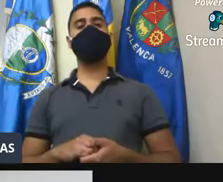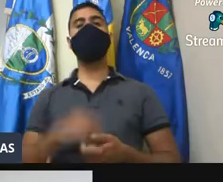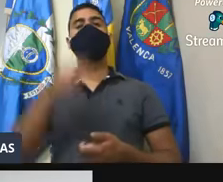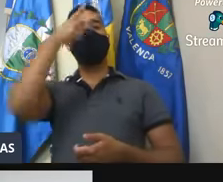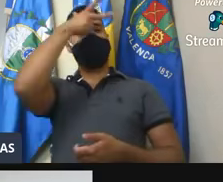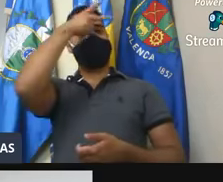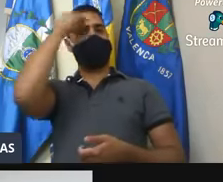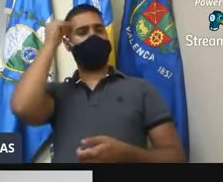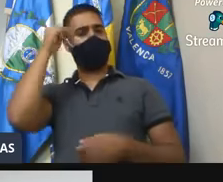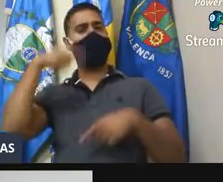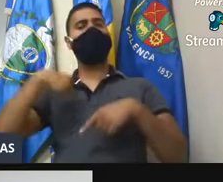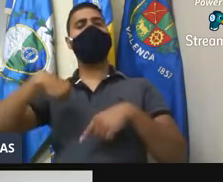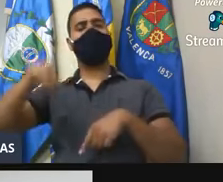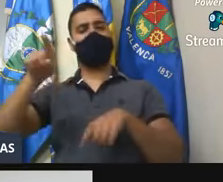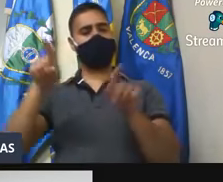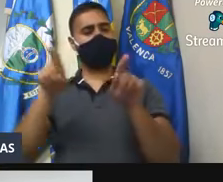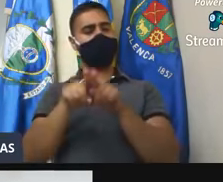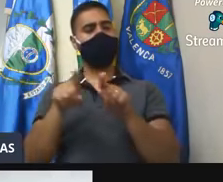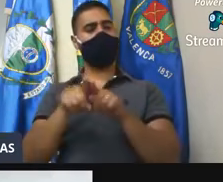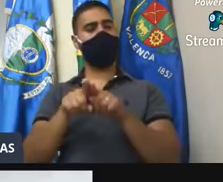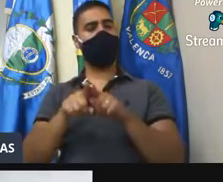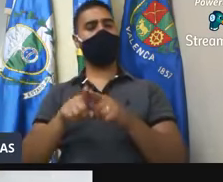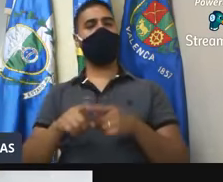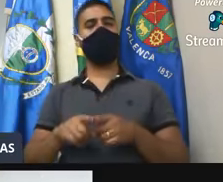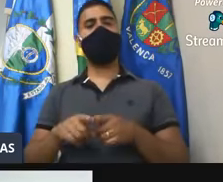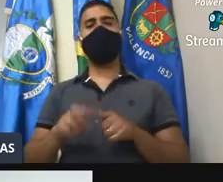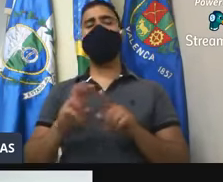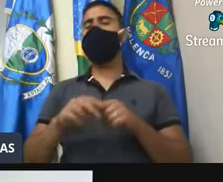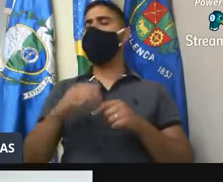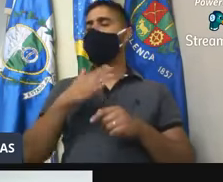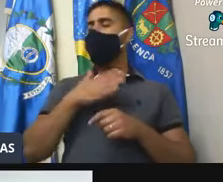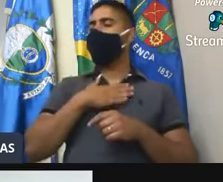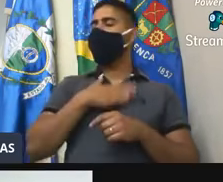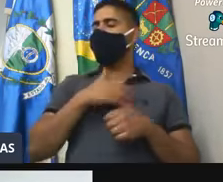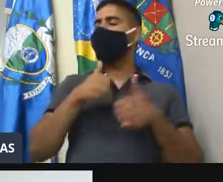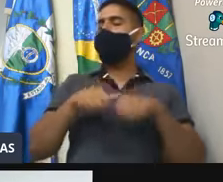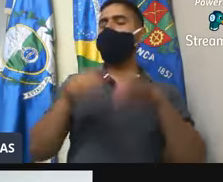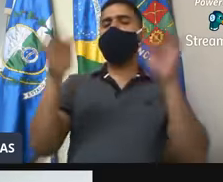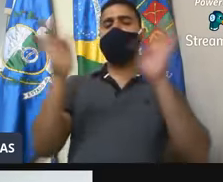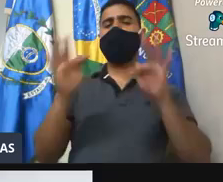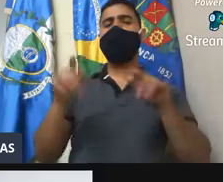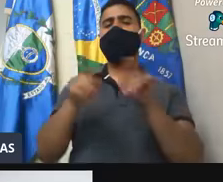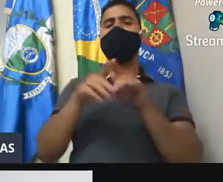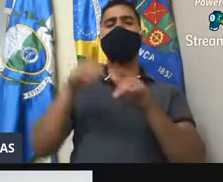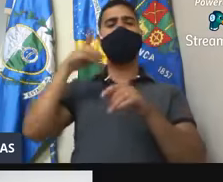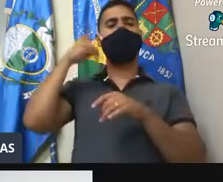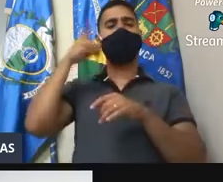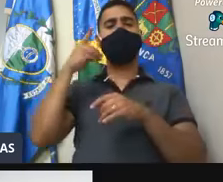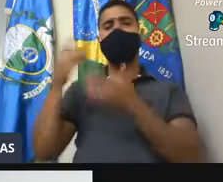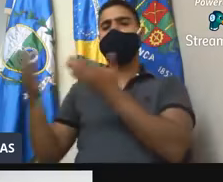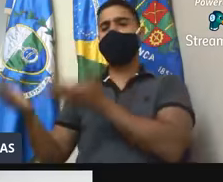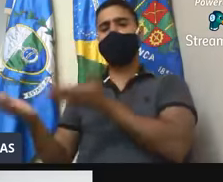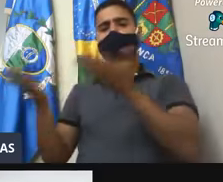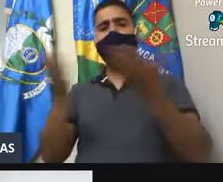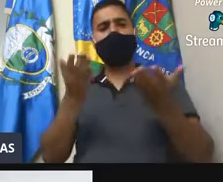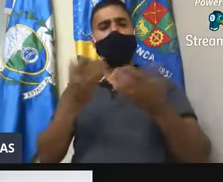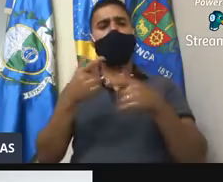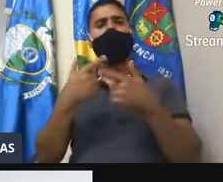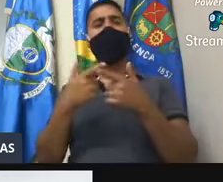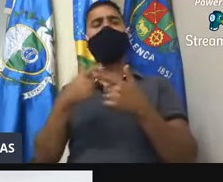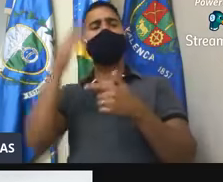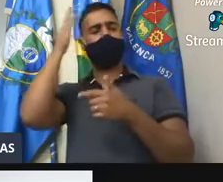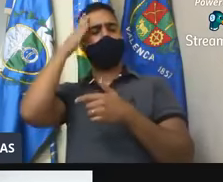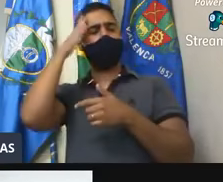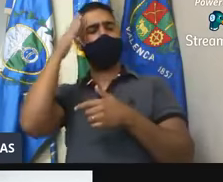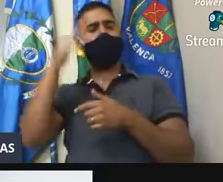Graça, e muito me deixou envadecido, o deputado Vidal sabe da minha